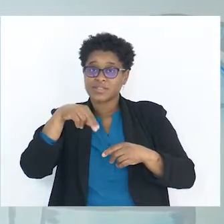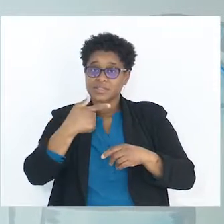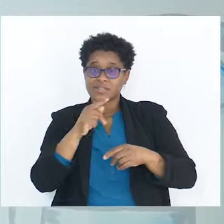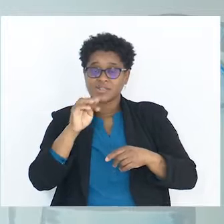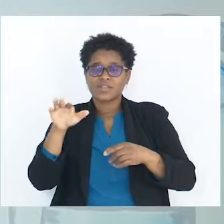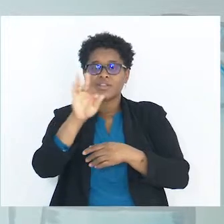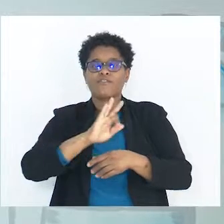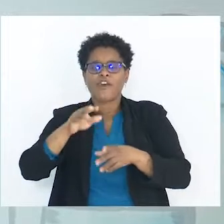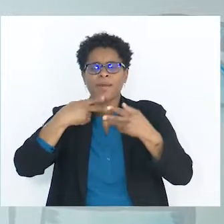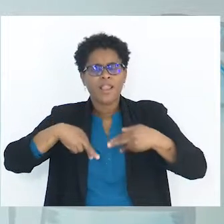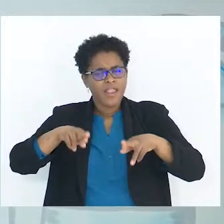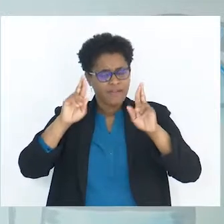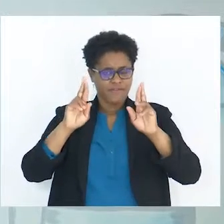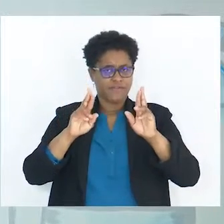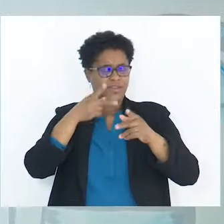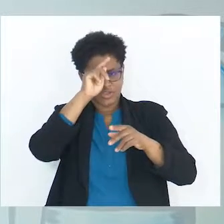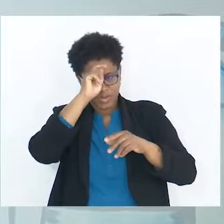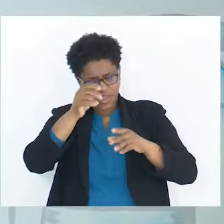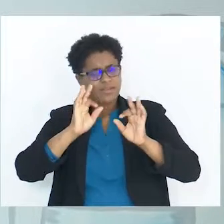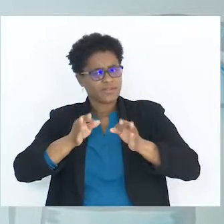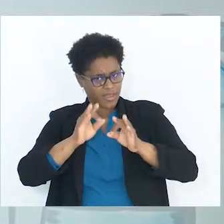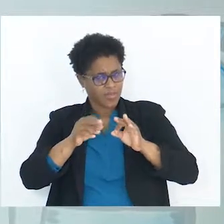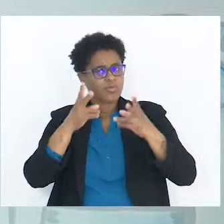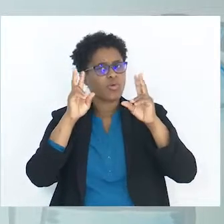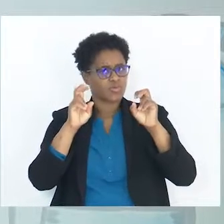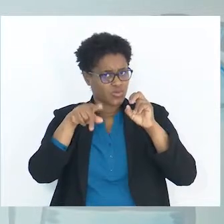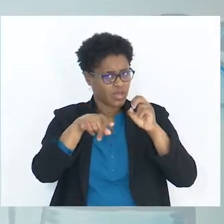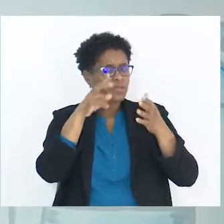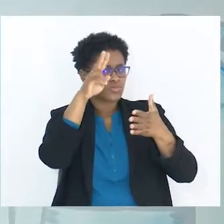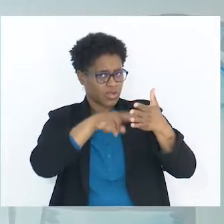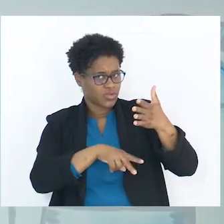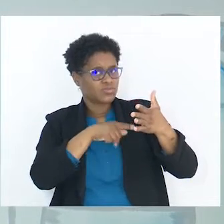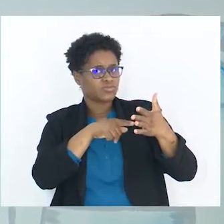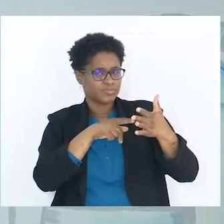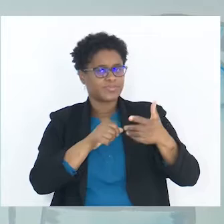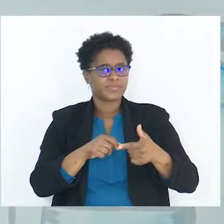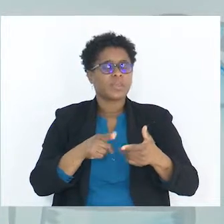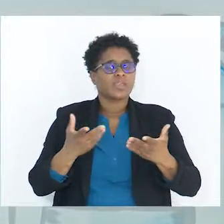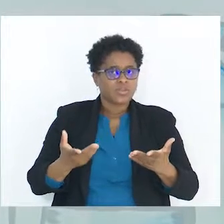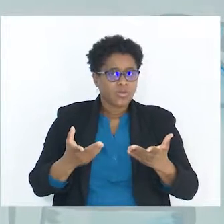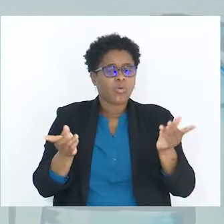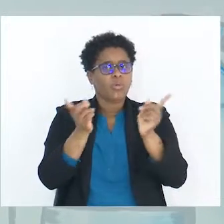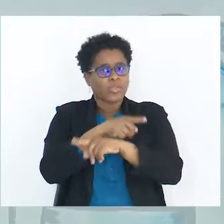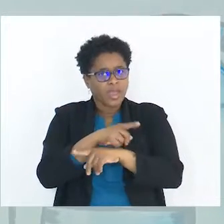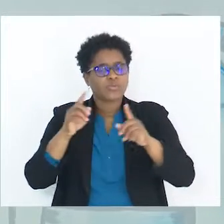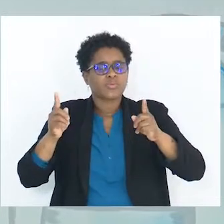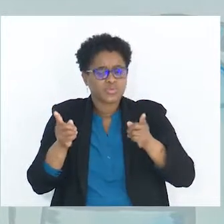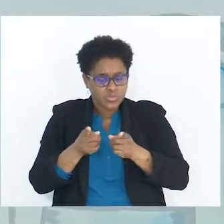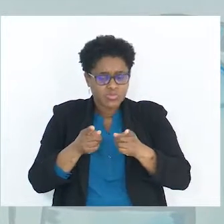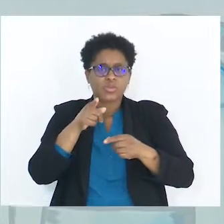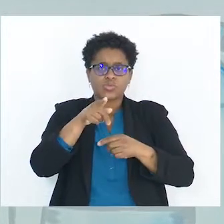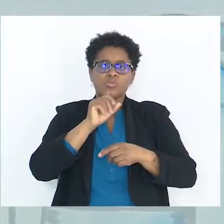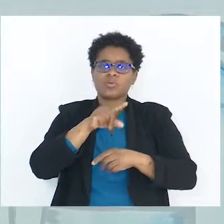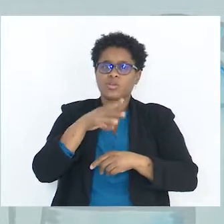de forma livre, respeitando sempre o conteúdo original do texto. E por isso, ao contrário do